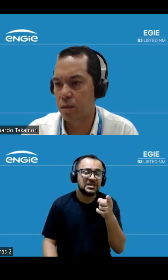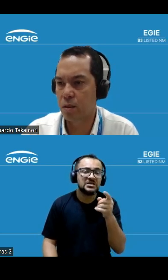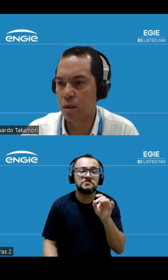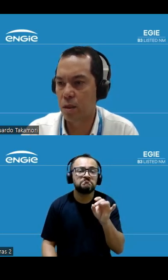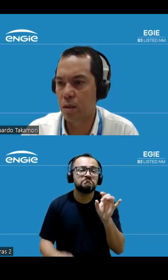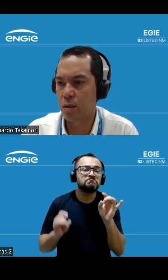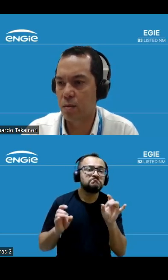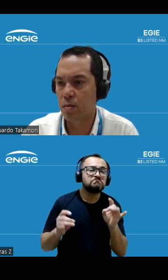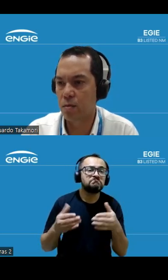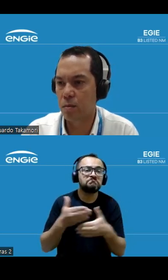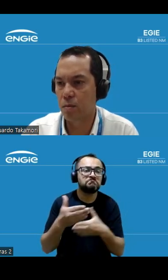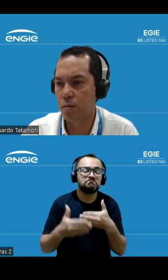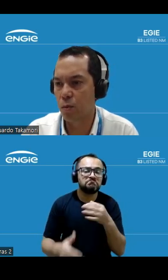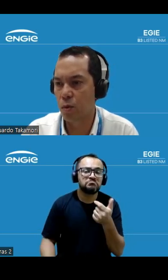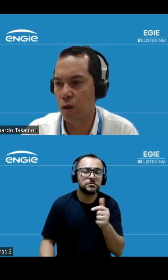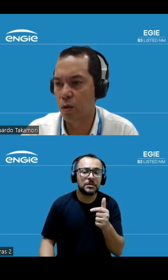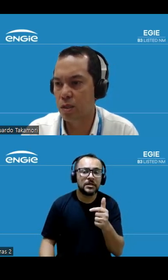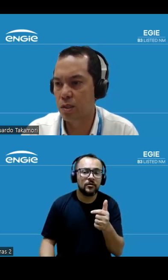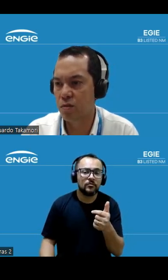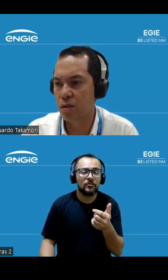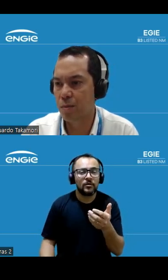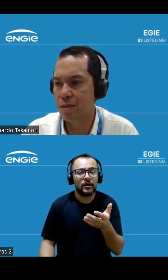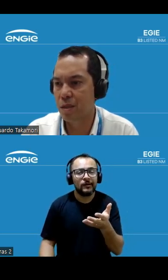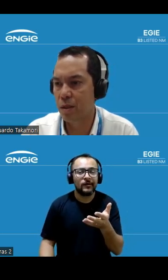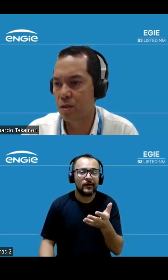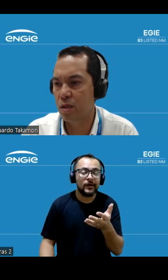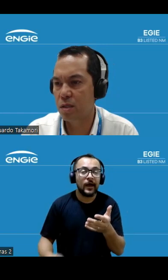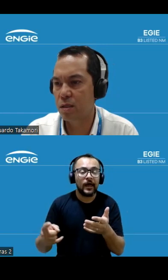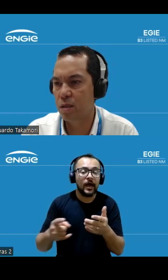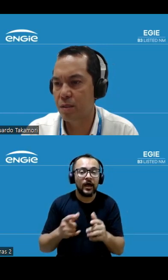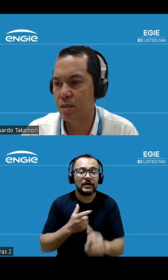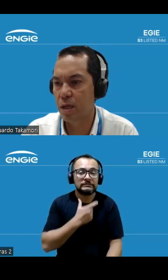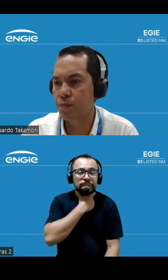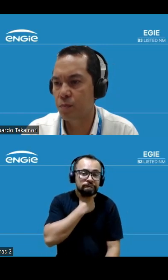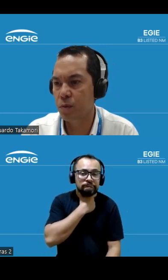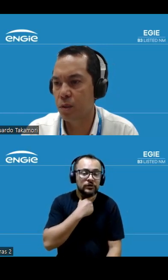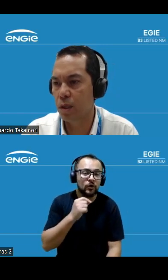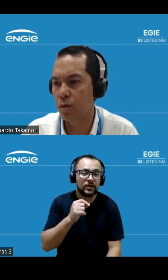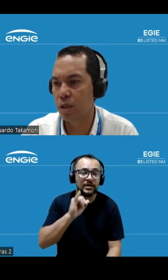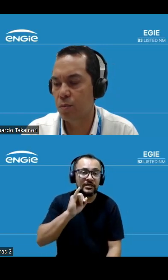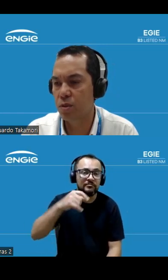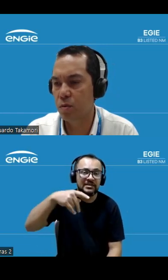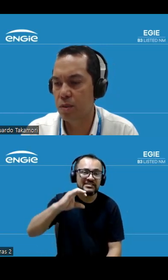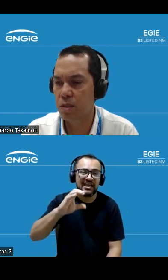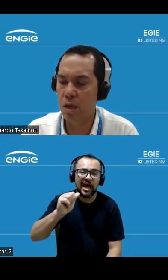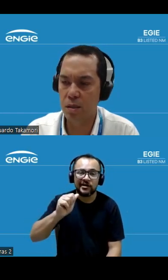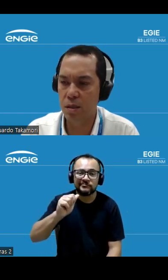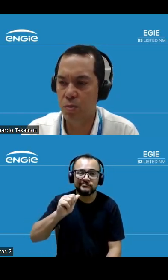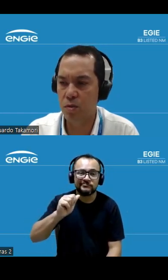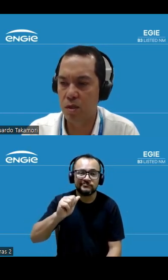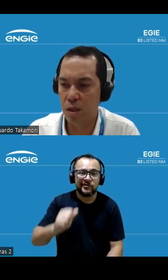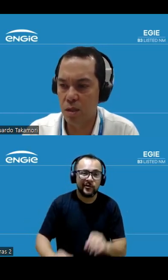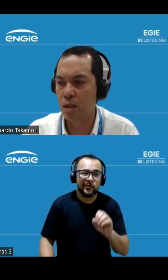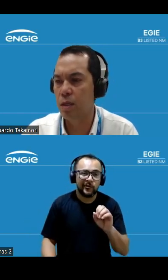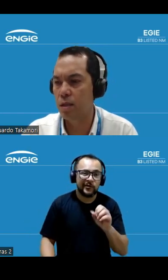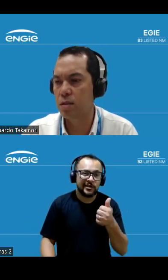que a nossa dívida está basicamente indexada a IPCA 80% IPCA 15